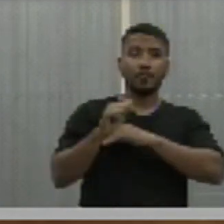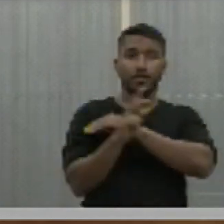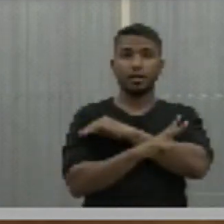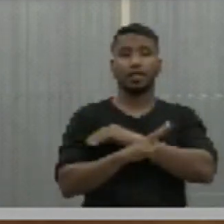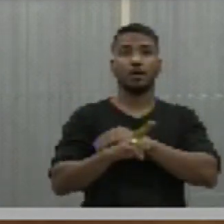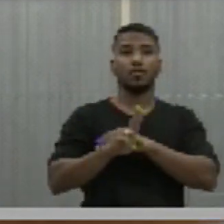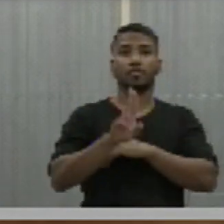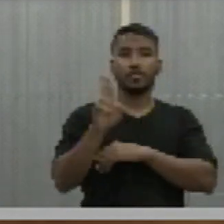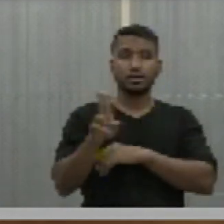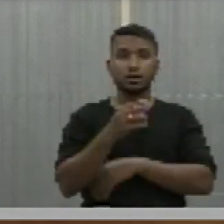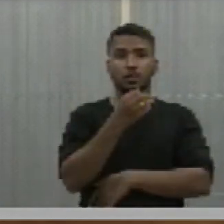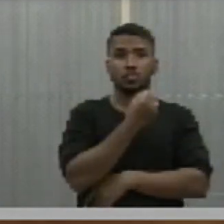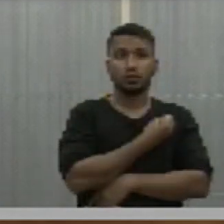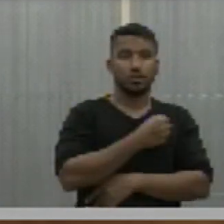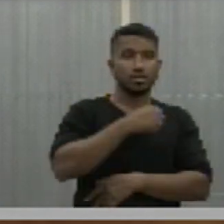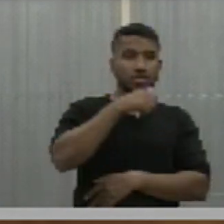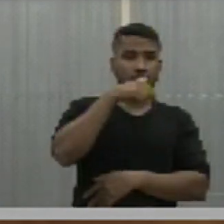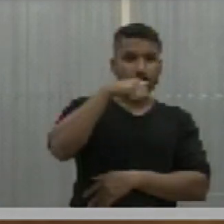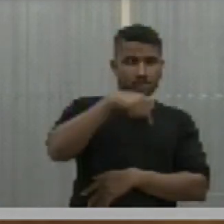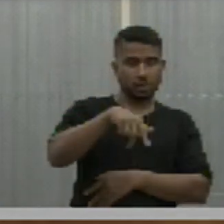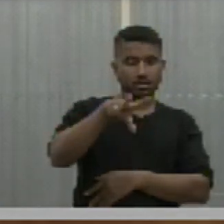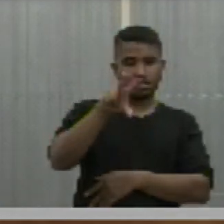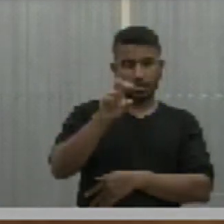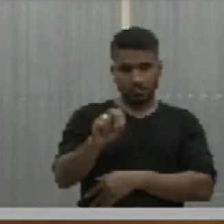Universitária, número 750,